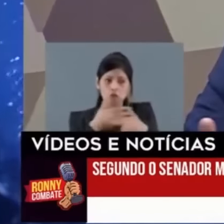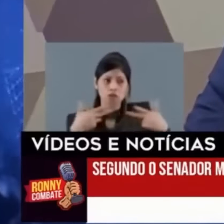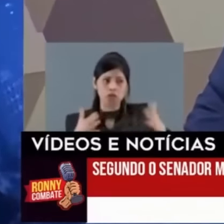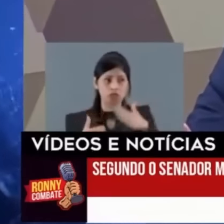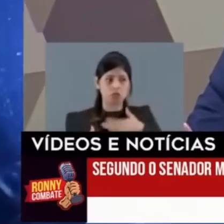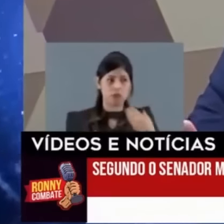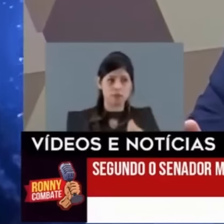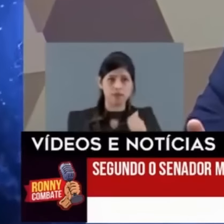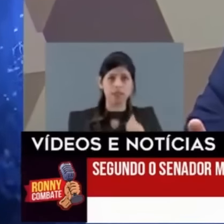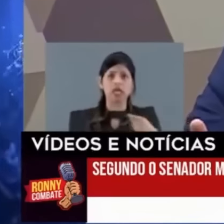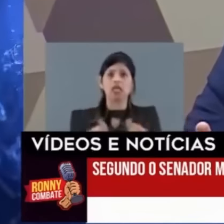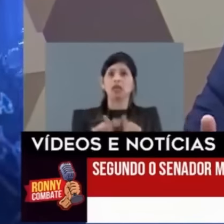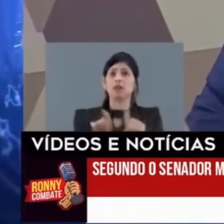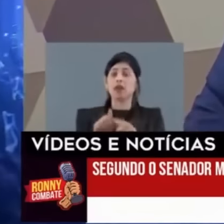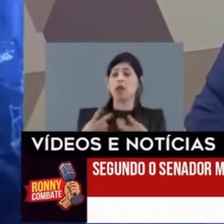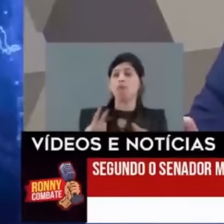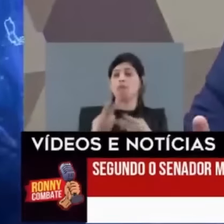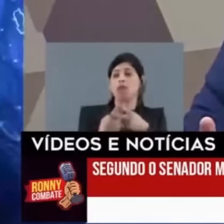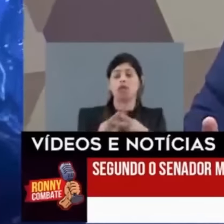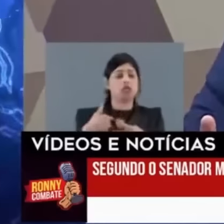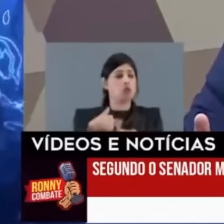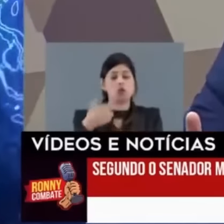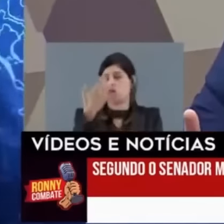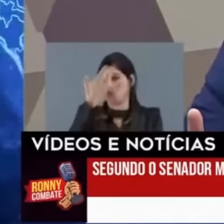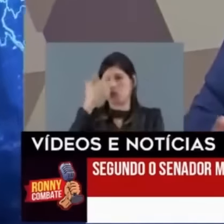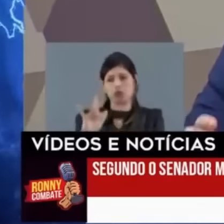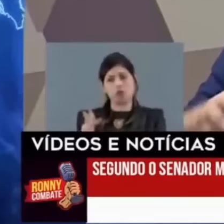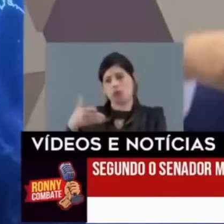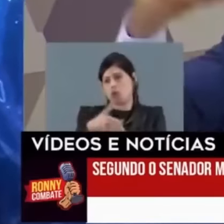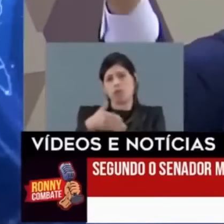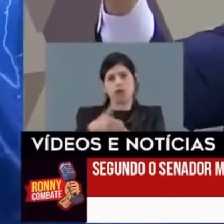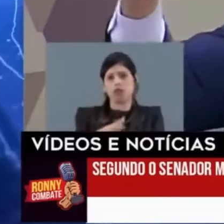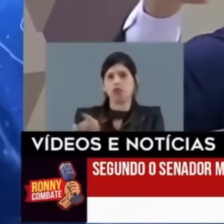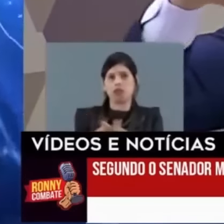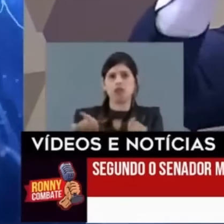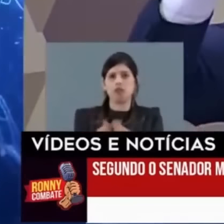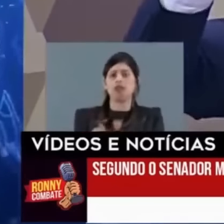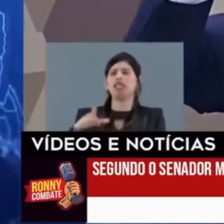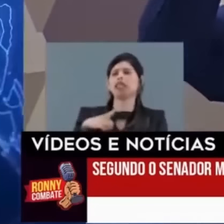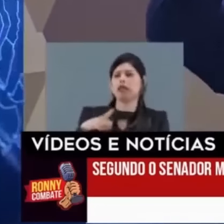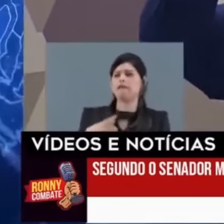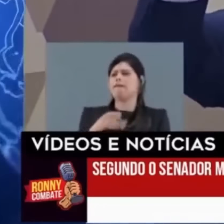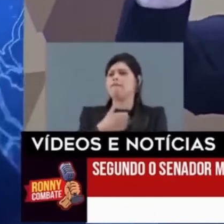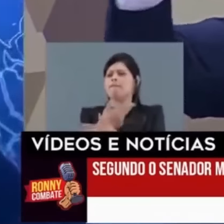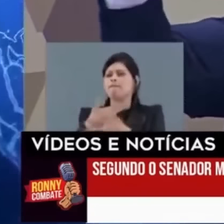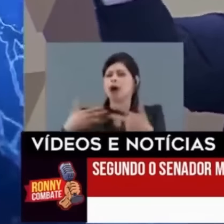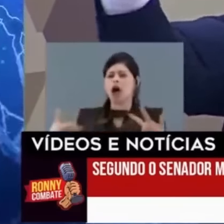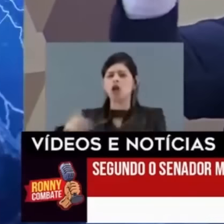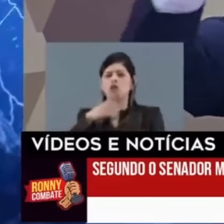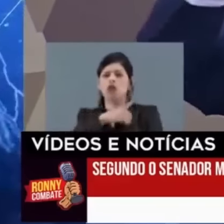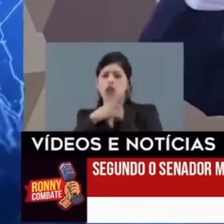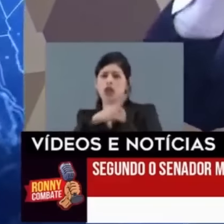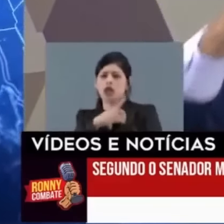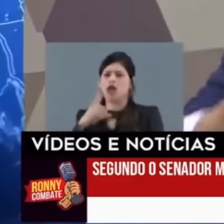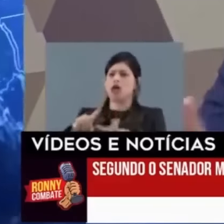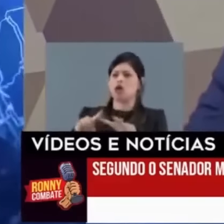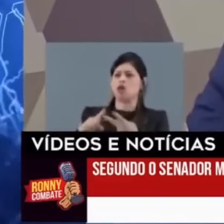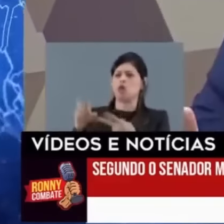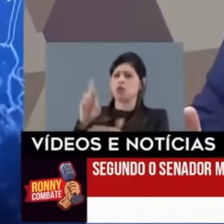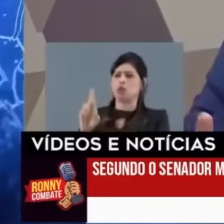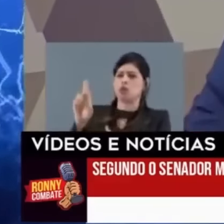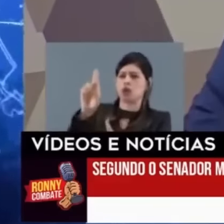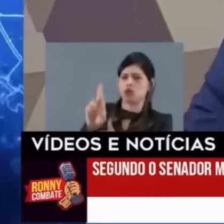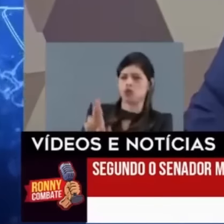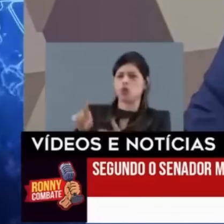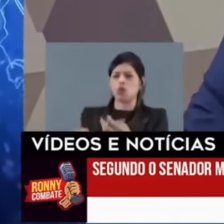não pratiquei Nenhum ato Sobre isso Não me cabe Há delegados Há procuradores Há juízes Ministros Eu